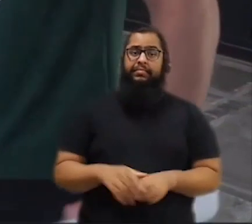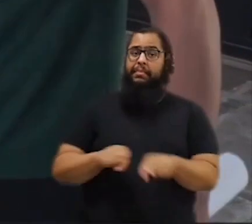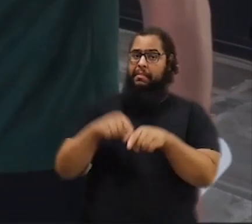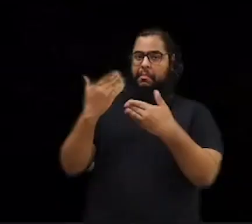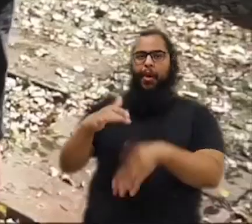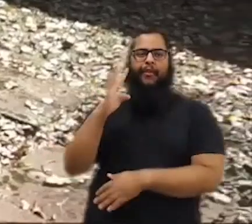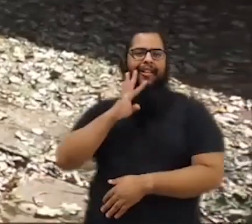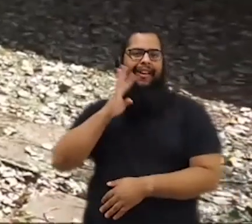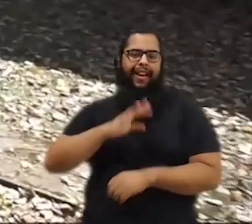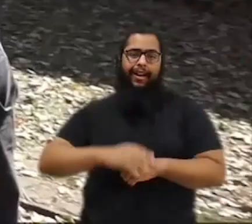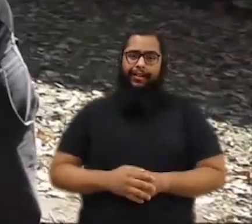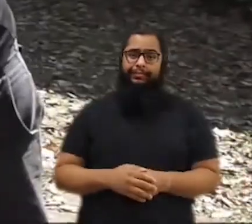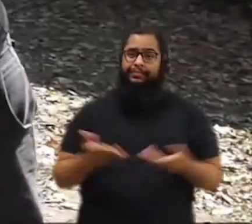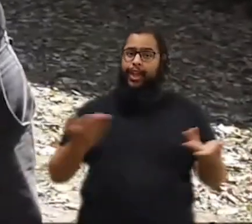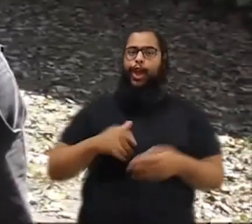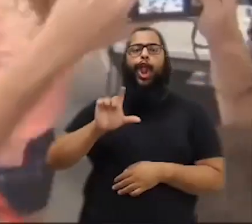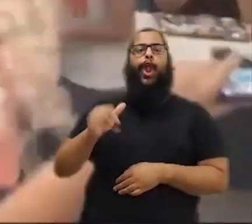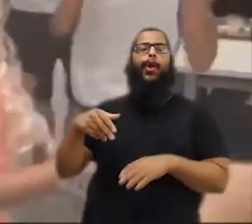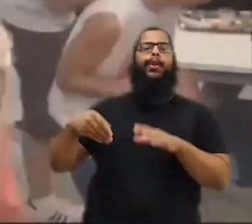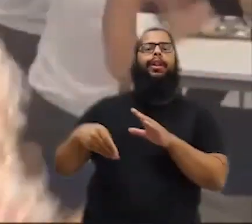de mentiras. Agora é London pra CO.